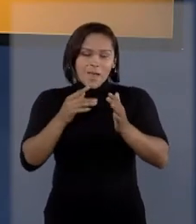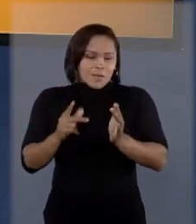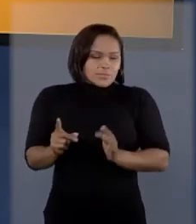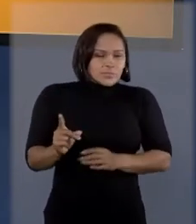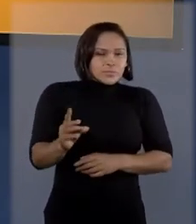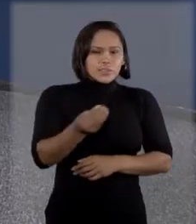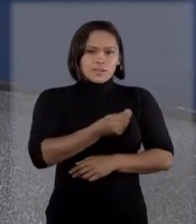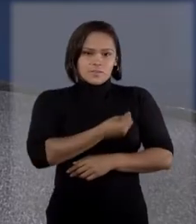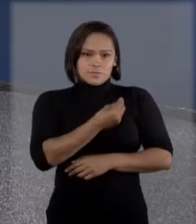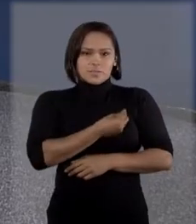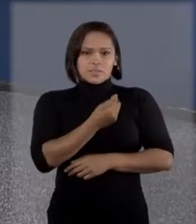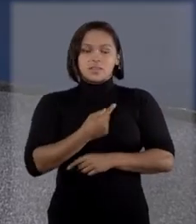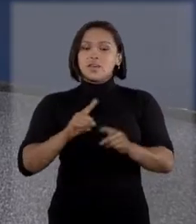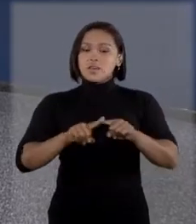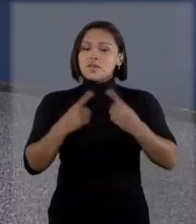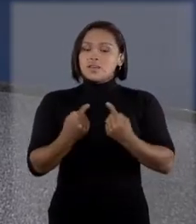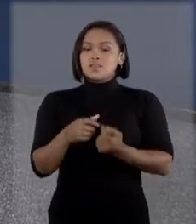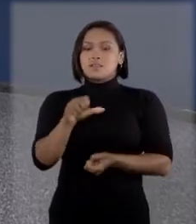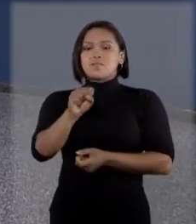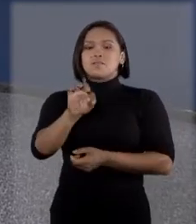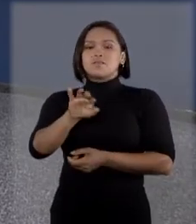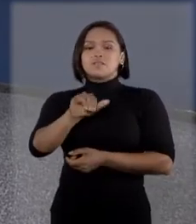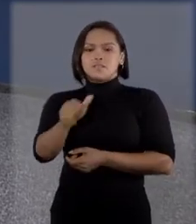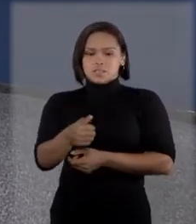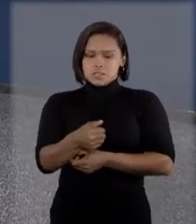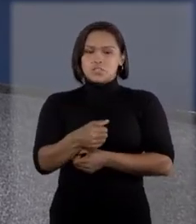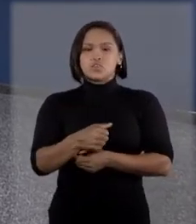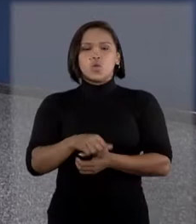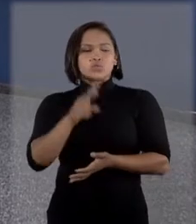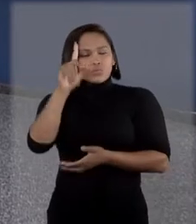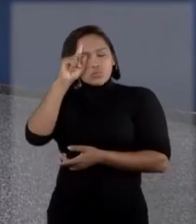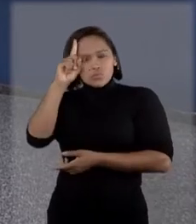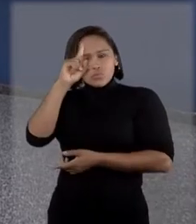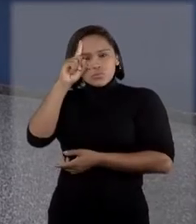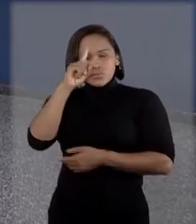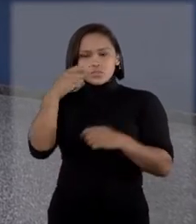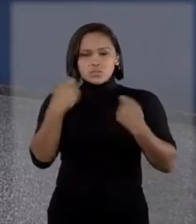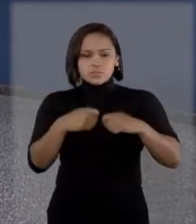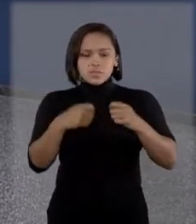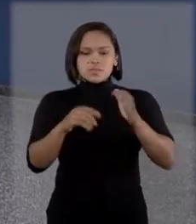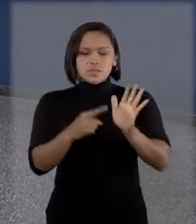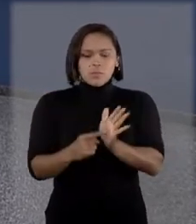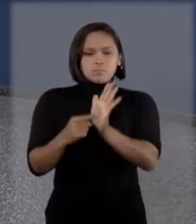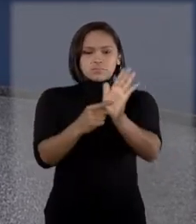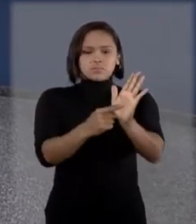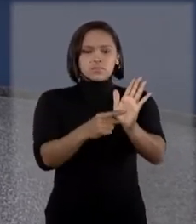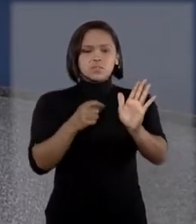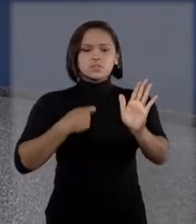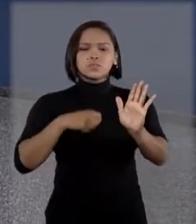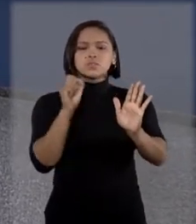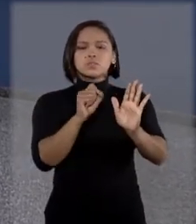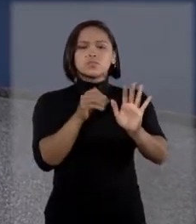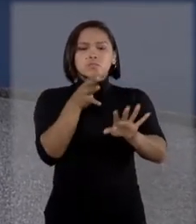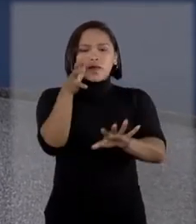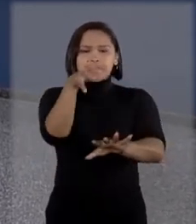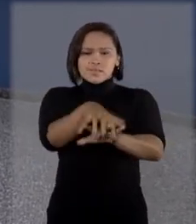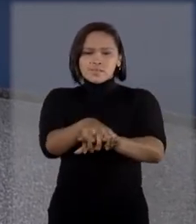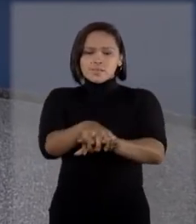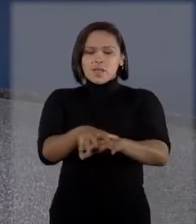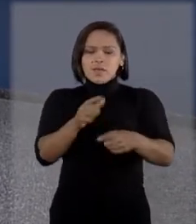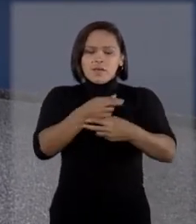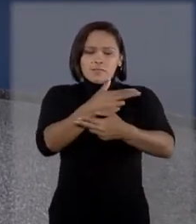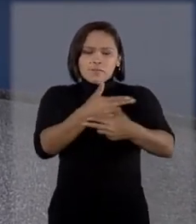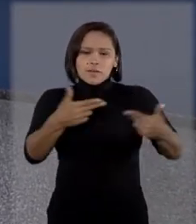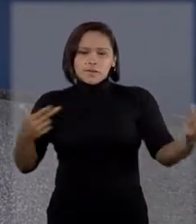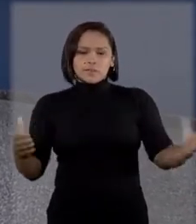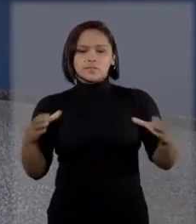a vida. Por isso, o STJ constantemente precisa se posicionar sobre acessibilidade nos mais